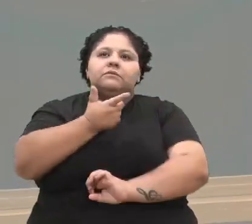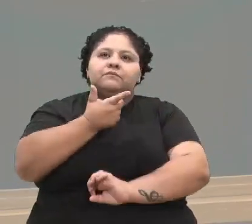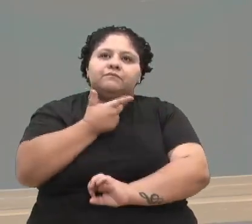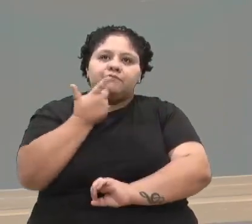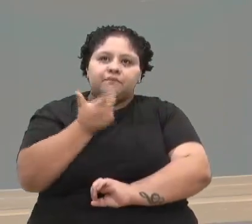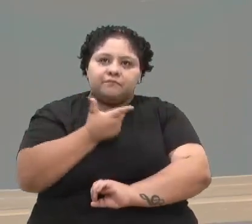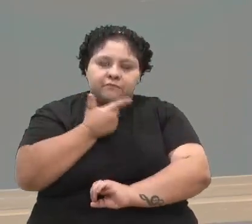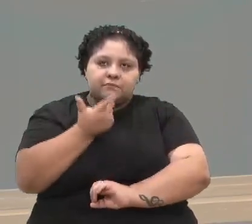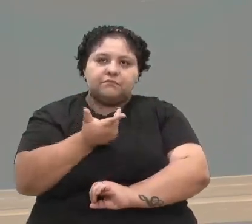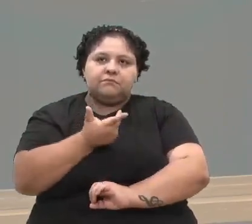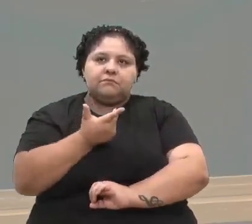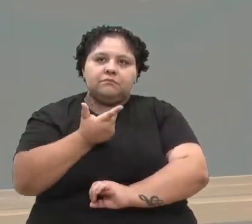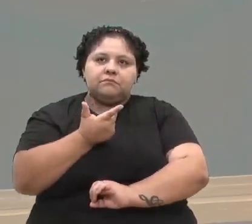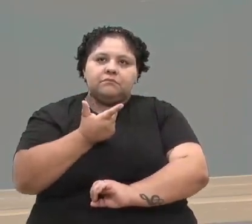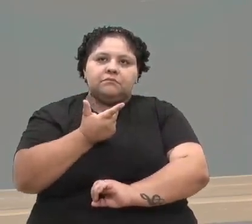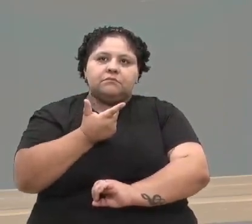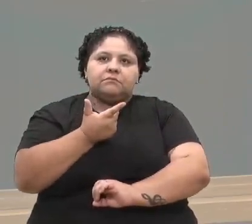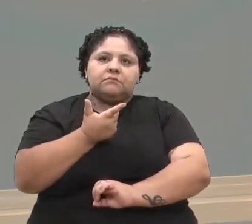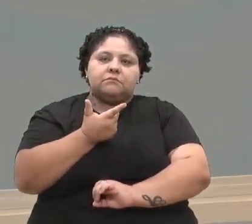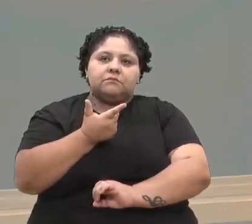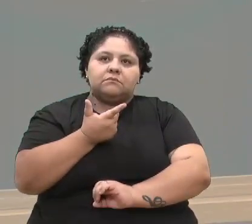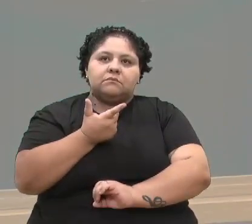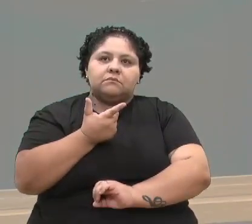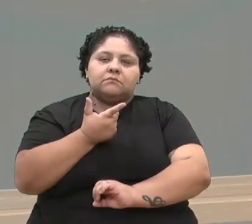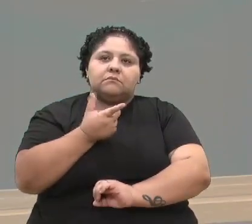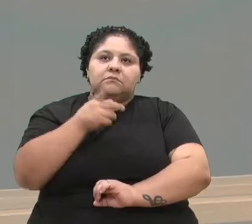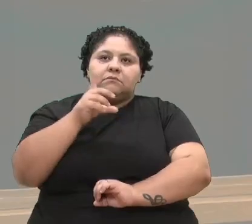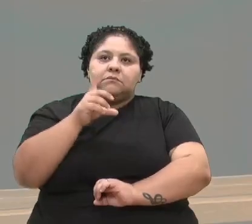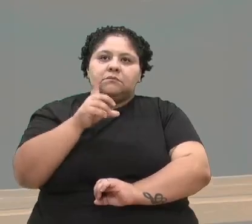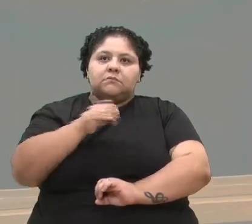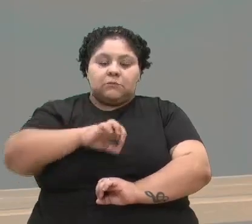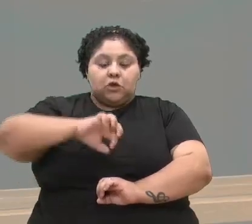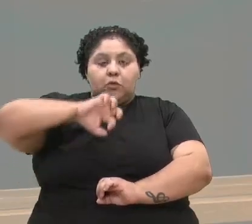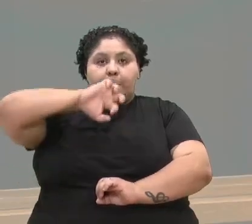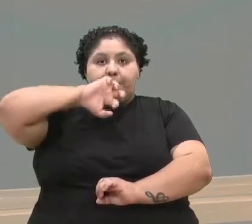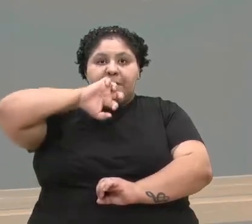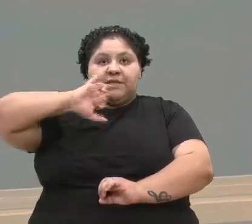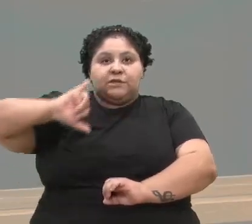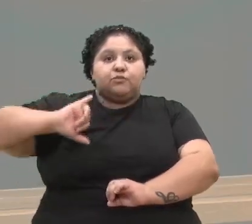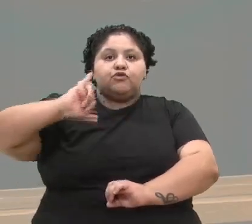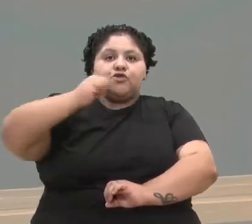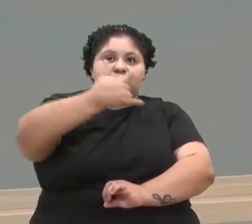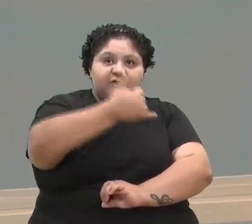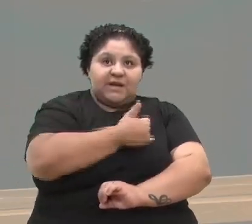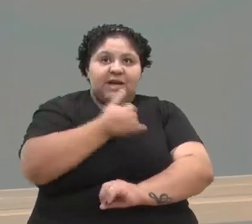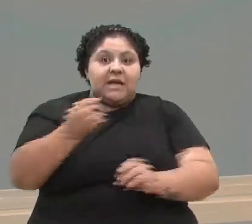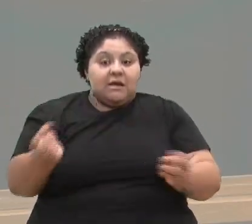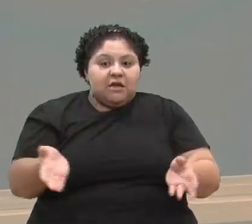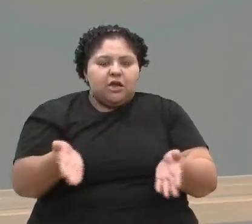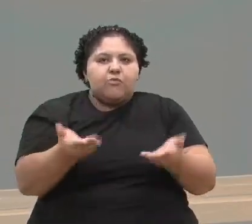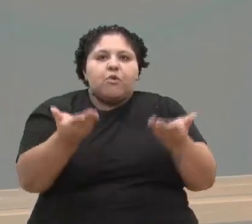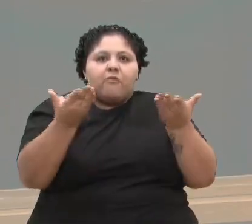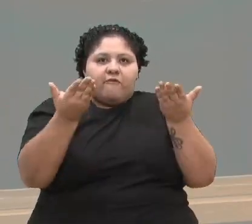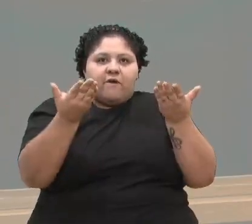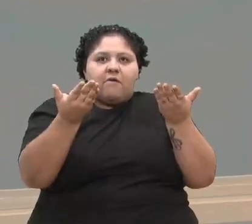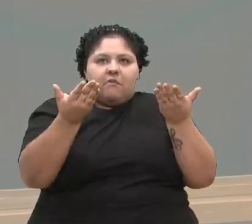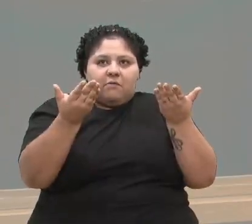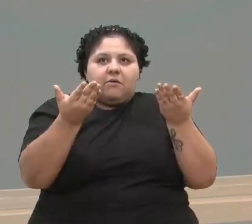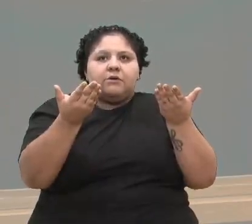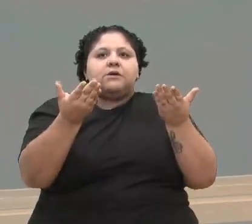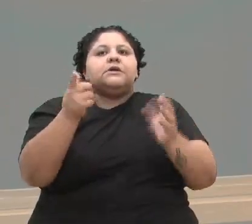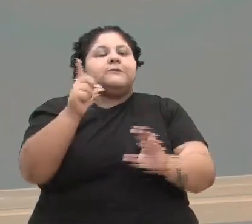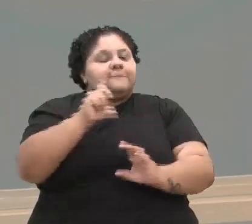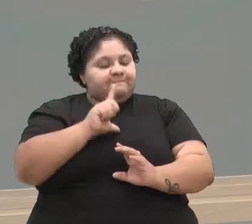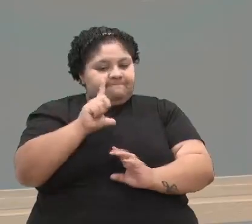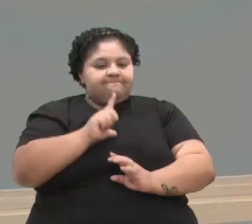Dom Silvio, que é o bispo de Vacaria, quem promoveu, né, o anfitrião, porque IP faz